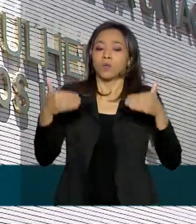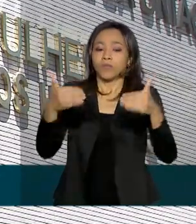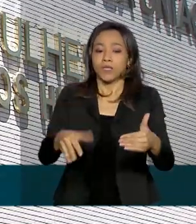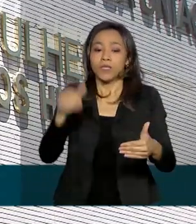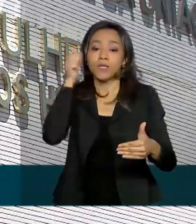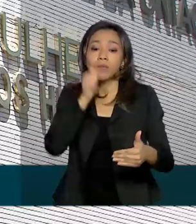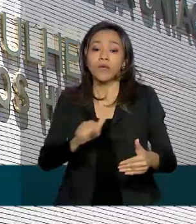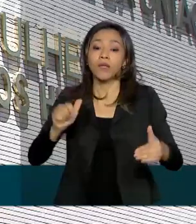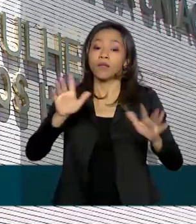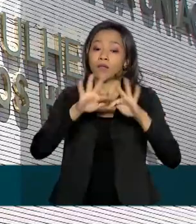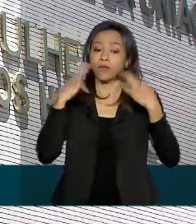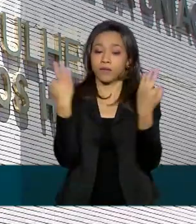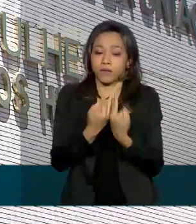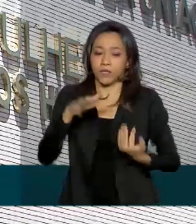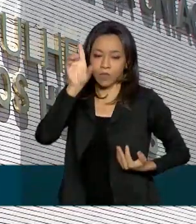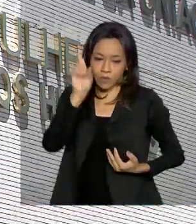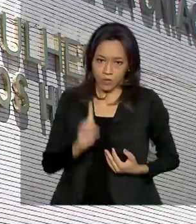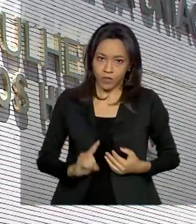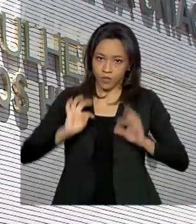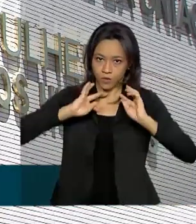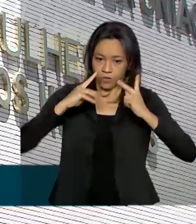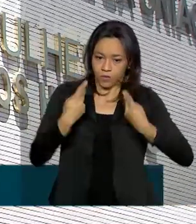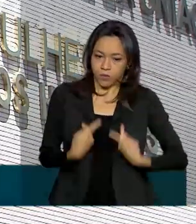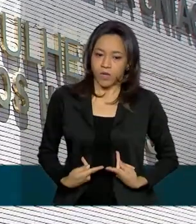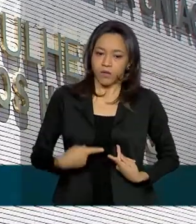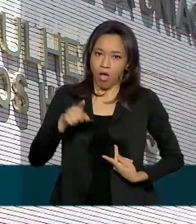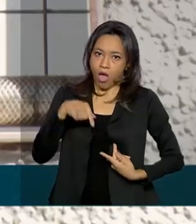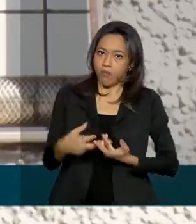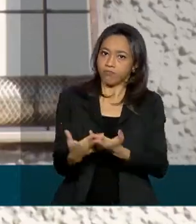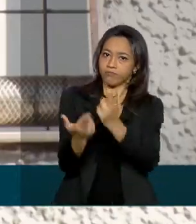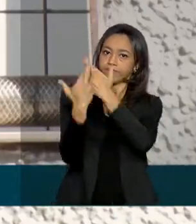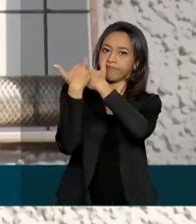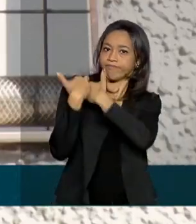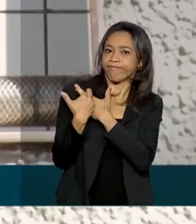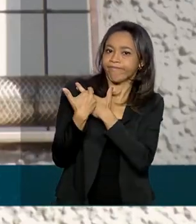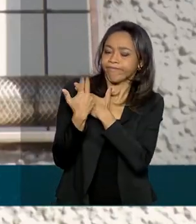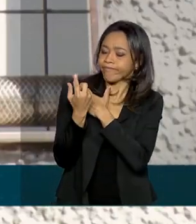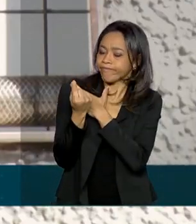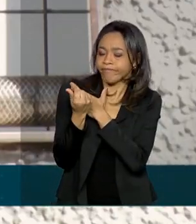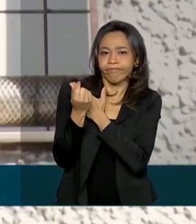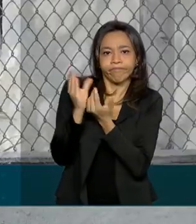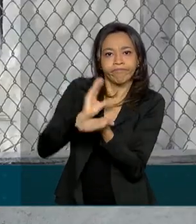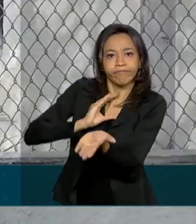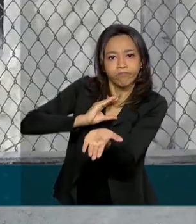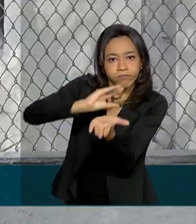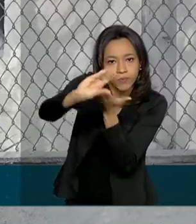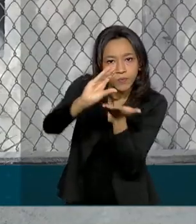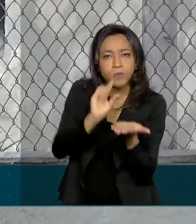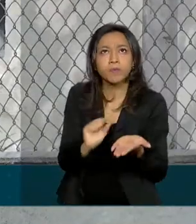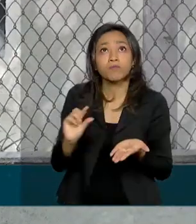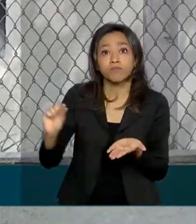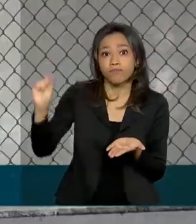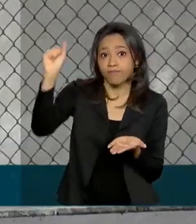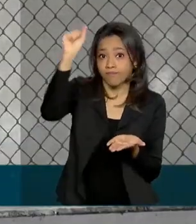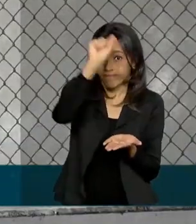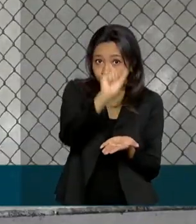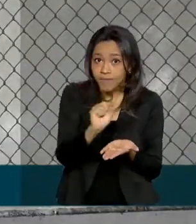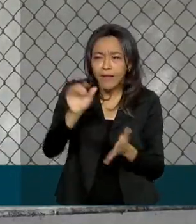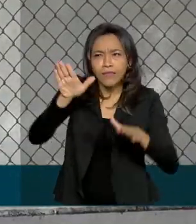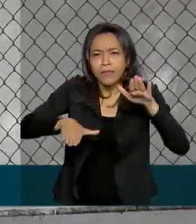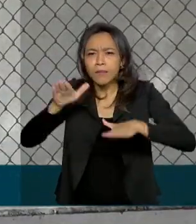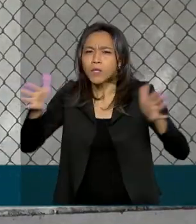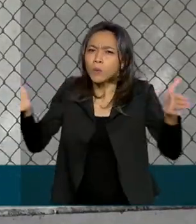Mulher, da Família e dos Direitos Humanos vai ficar responsável por distribuir os recursos de acordo com o tamanho da